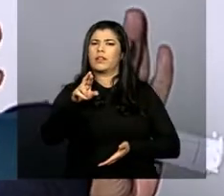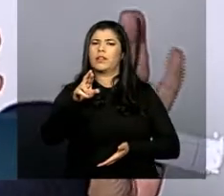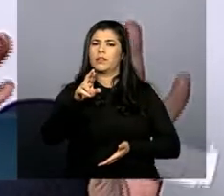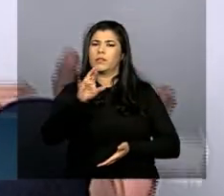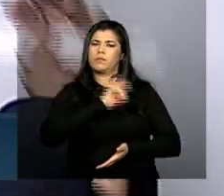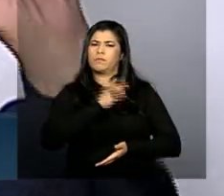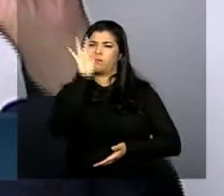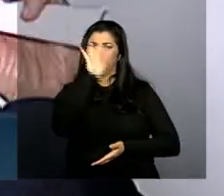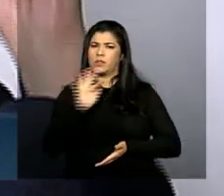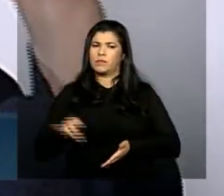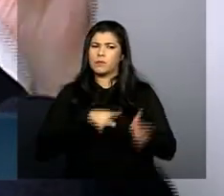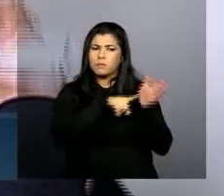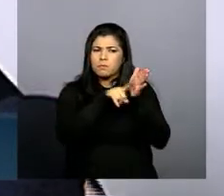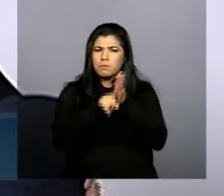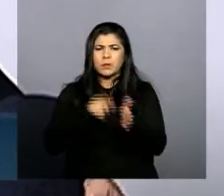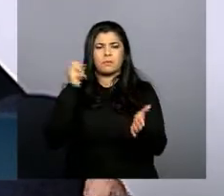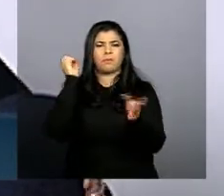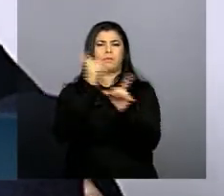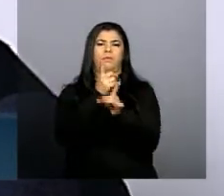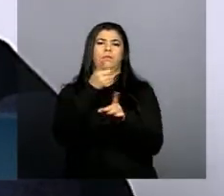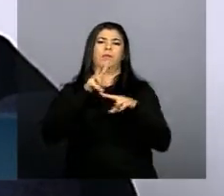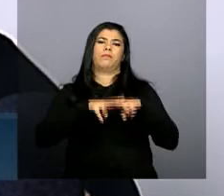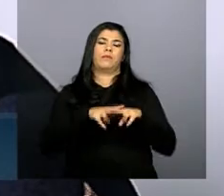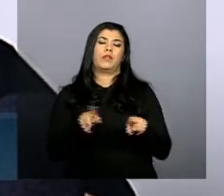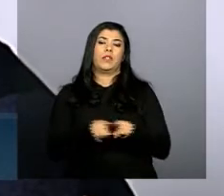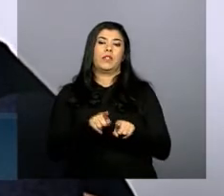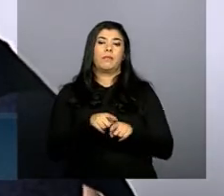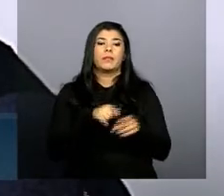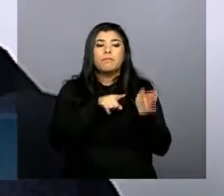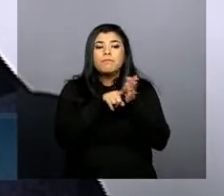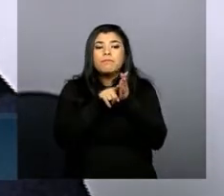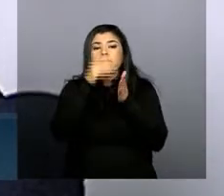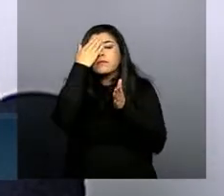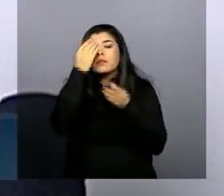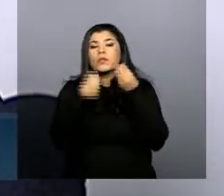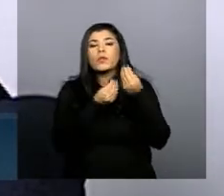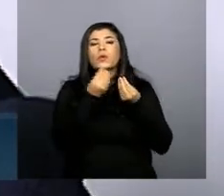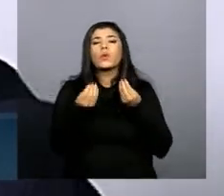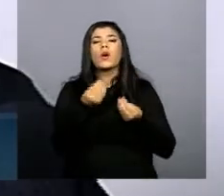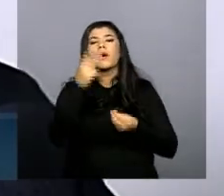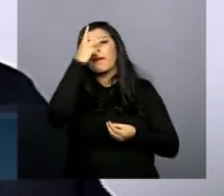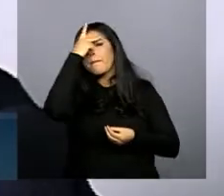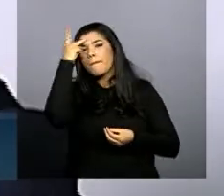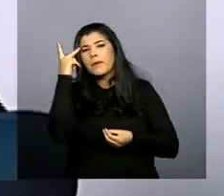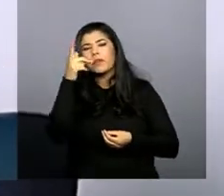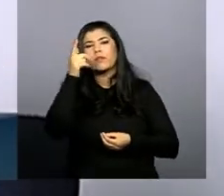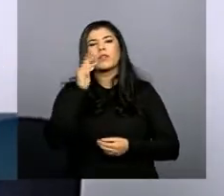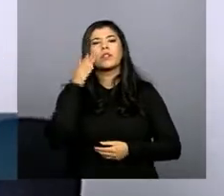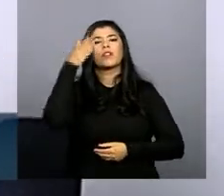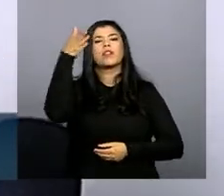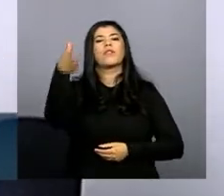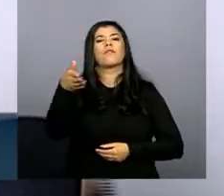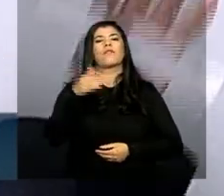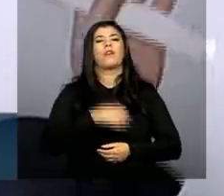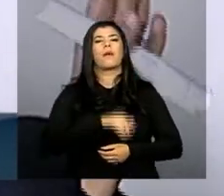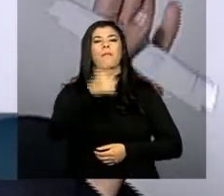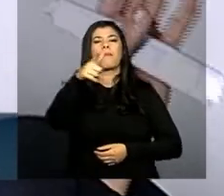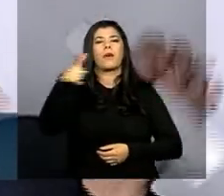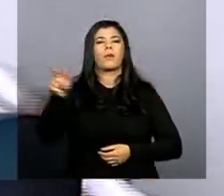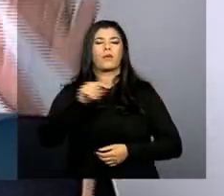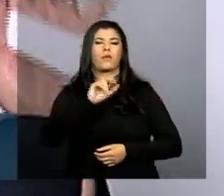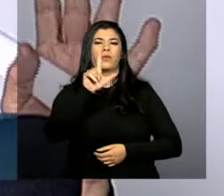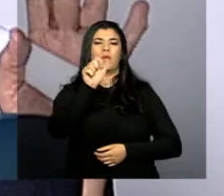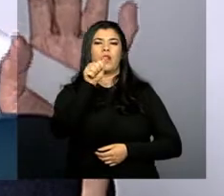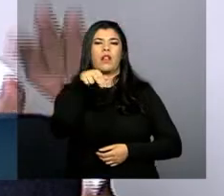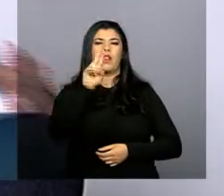sistemas mecanismos dentro do SICAR para sabermos onde é que está acontecendo o fraude quem é que está usando o lan house para fazer cópias etc tem vários